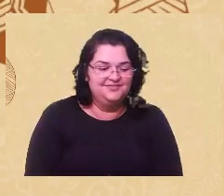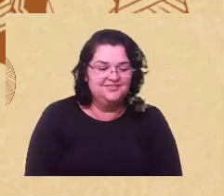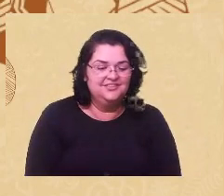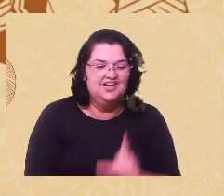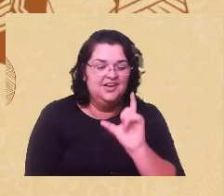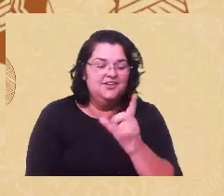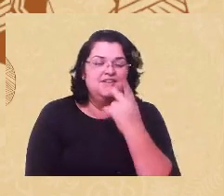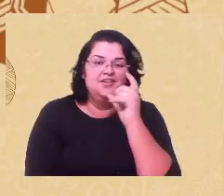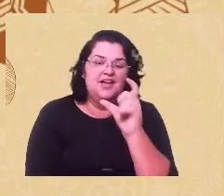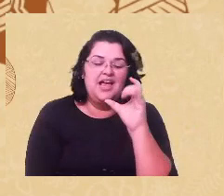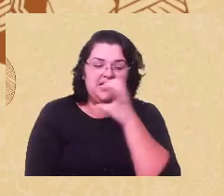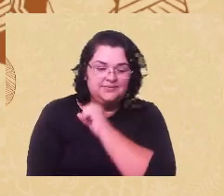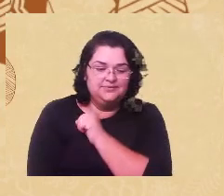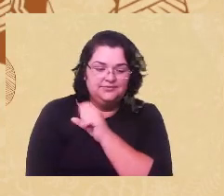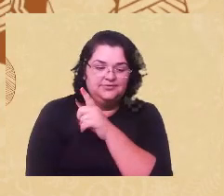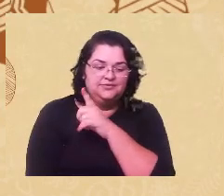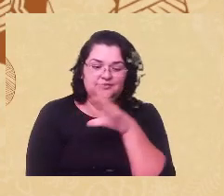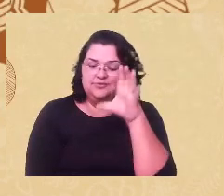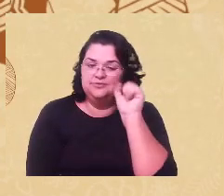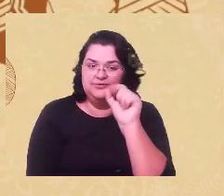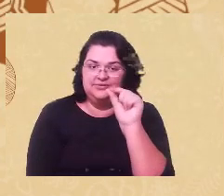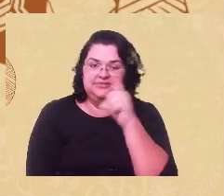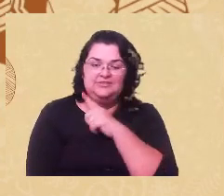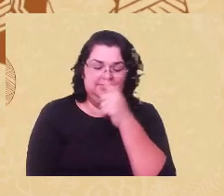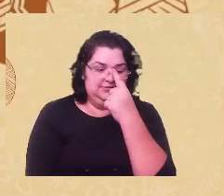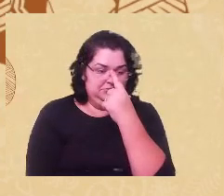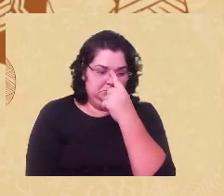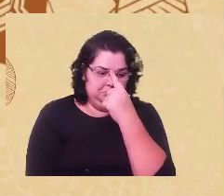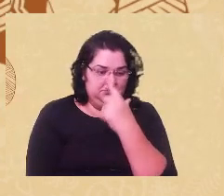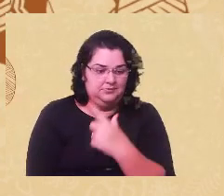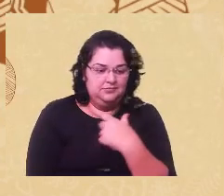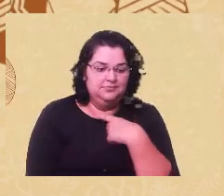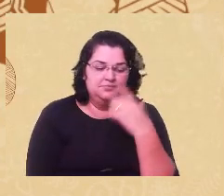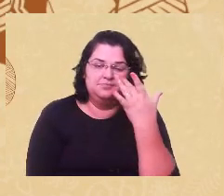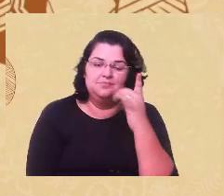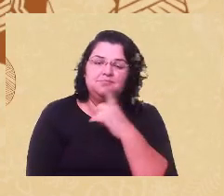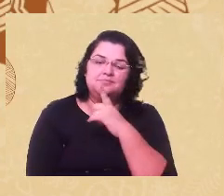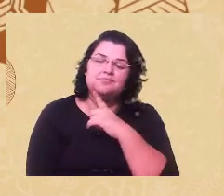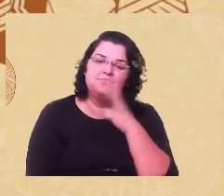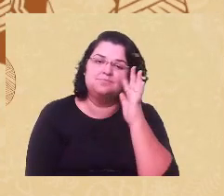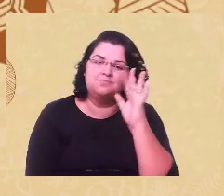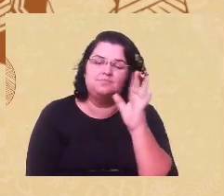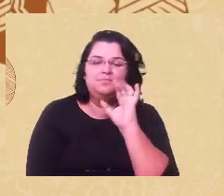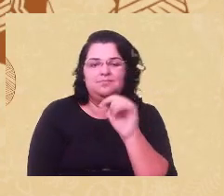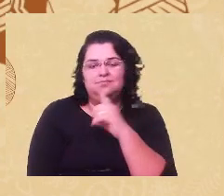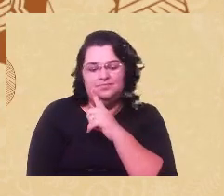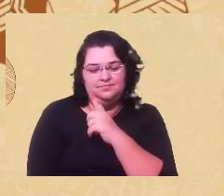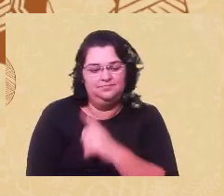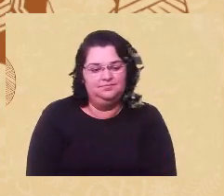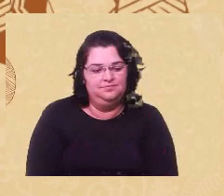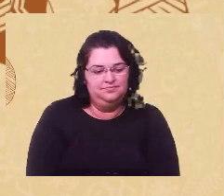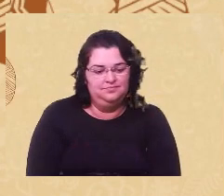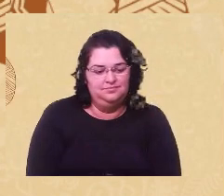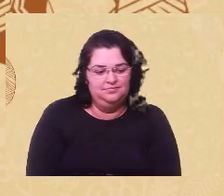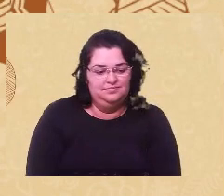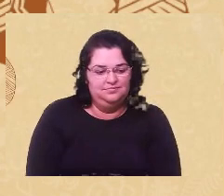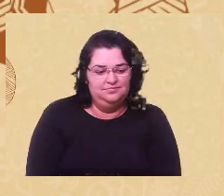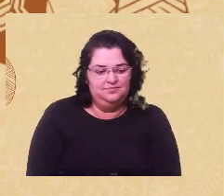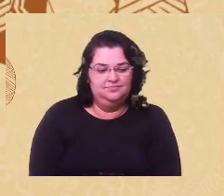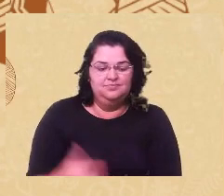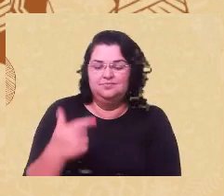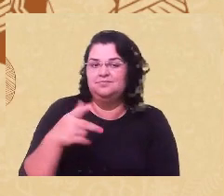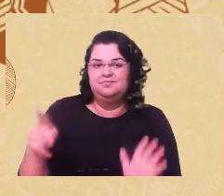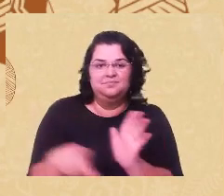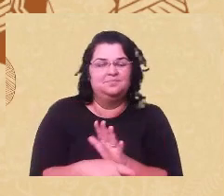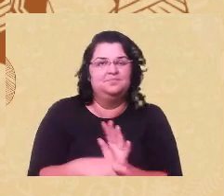escutando o Pierre eu não sei eu fico pensando que muitas vezes eu como emeliano não tenho muita propriedade não sou muito